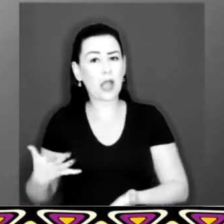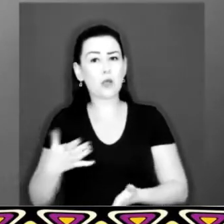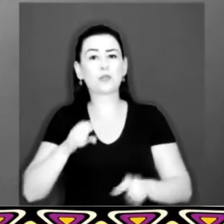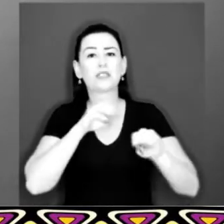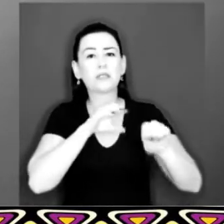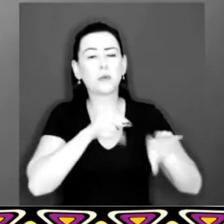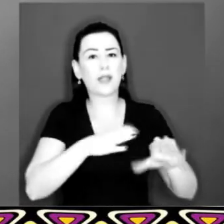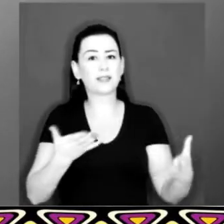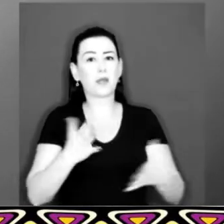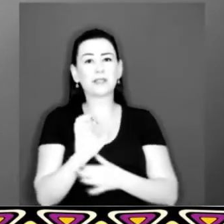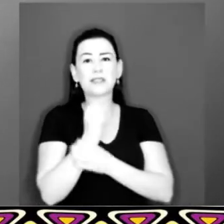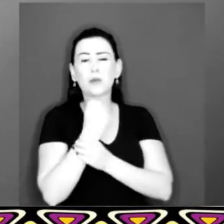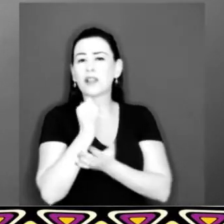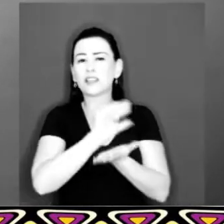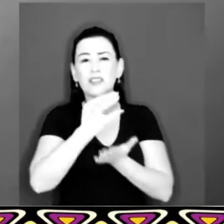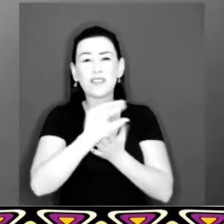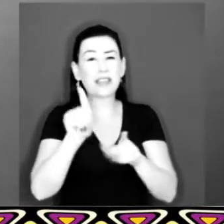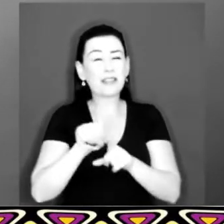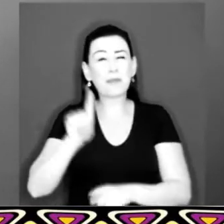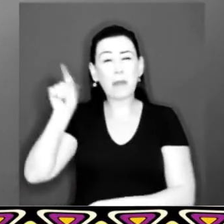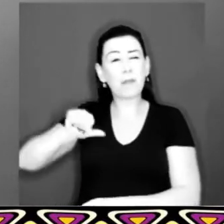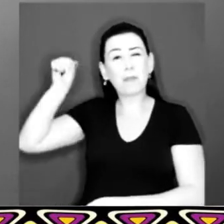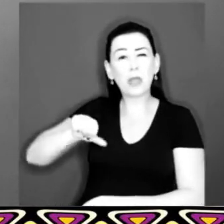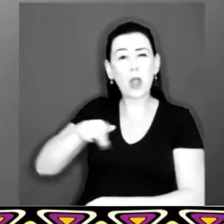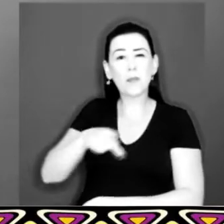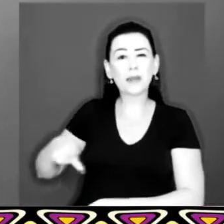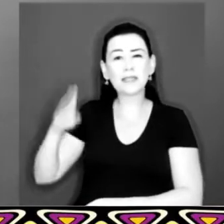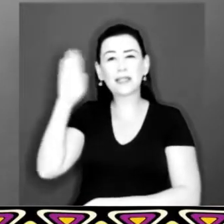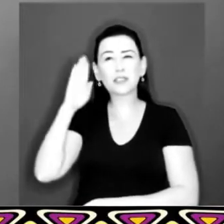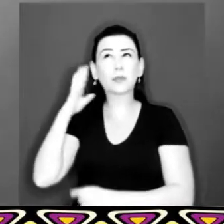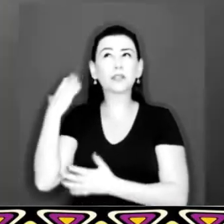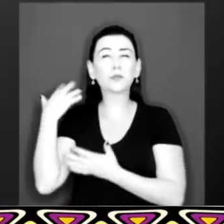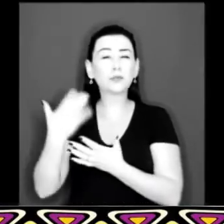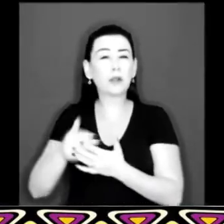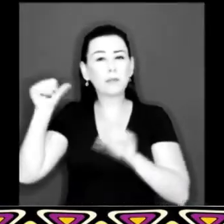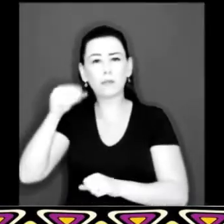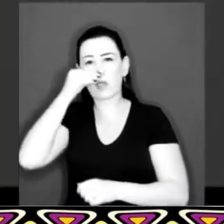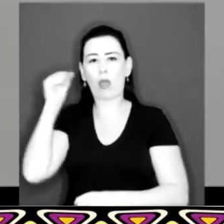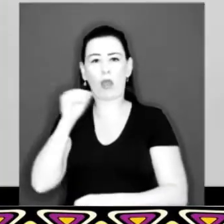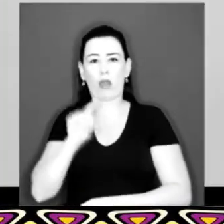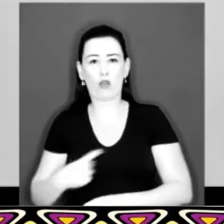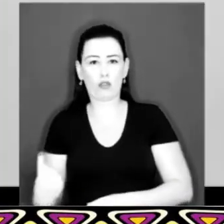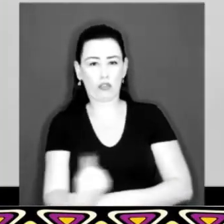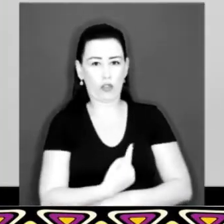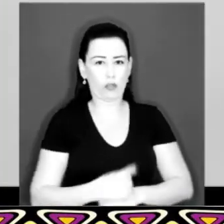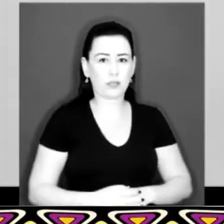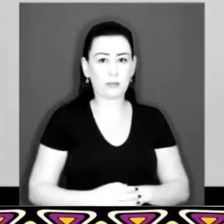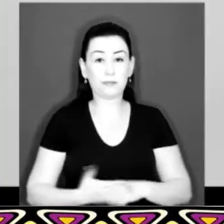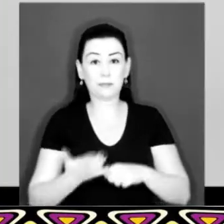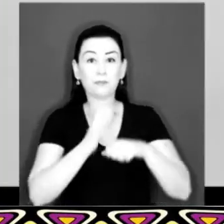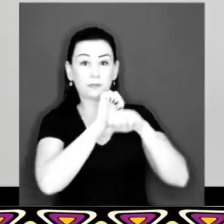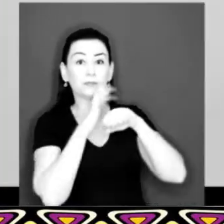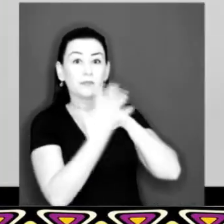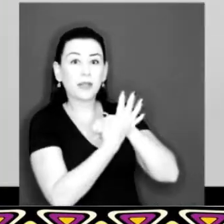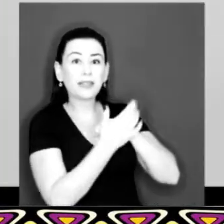segurança E o descaso do pior presidente da república dos últimos tempos A pandemia agravou ainda